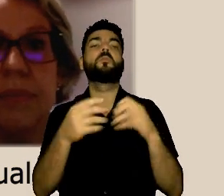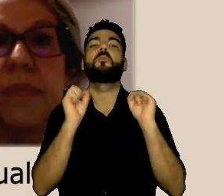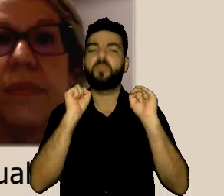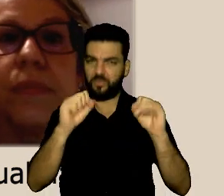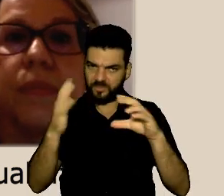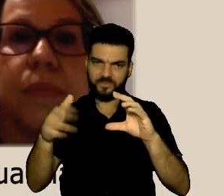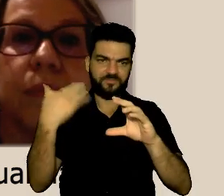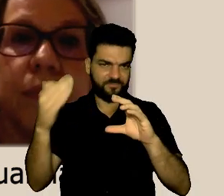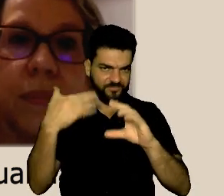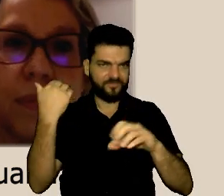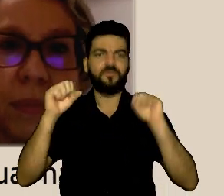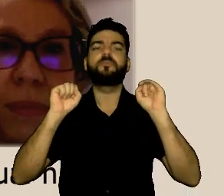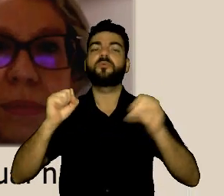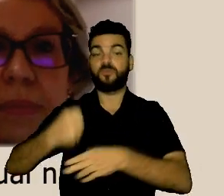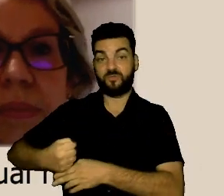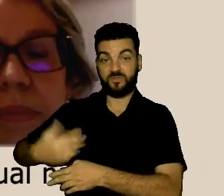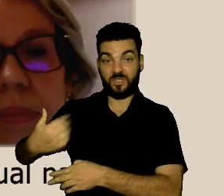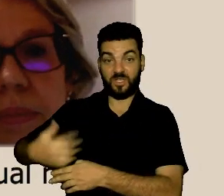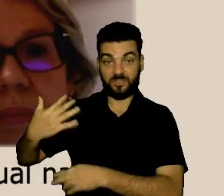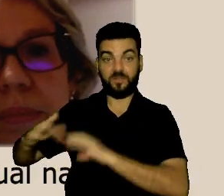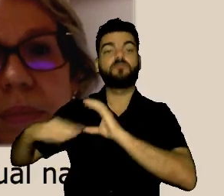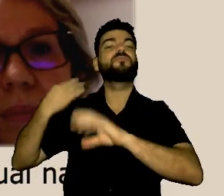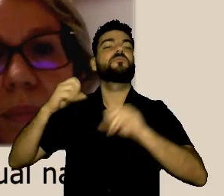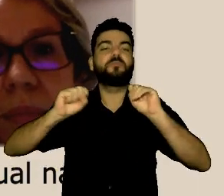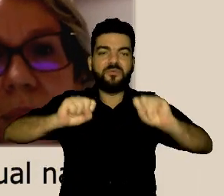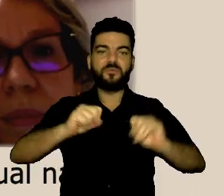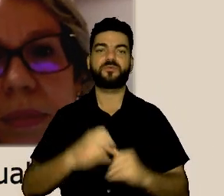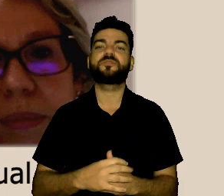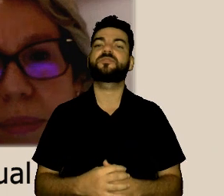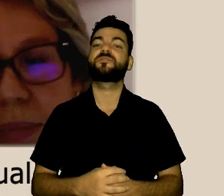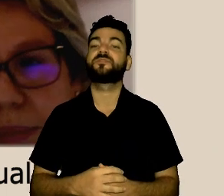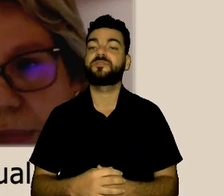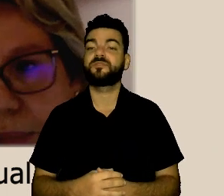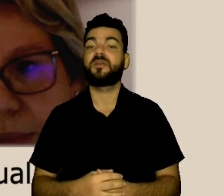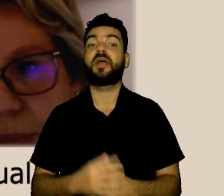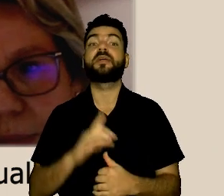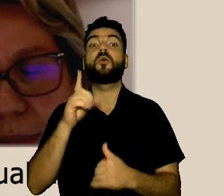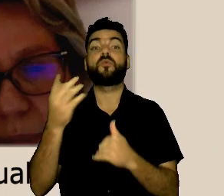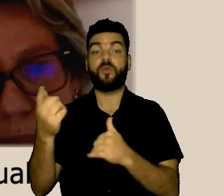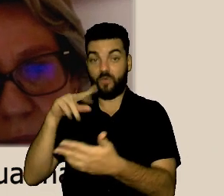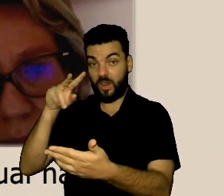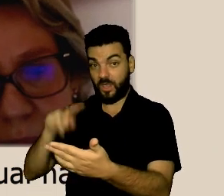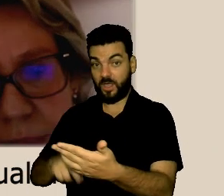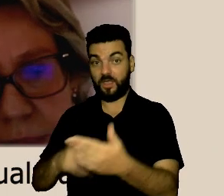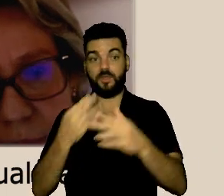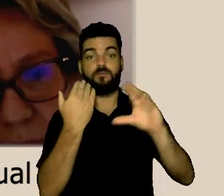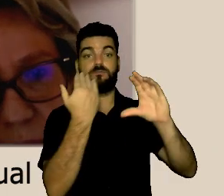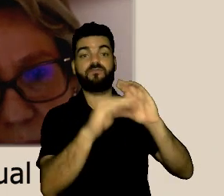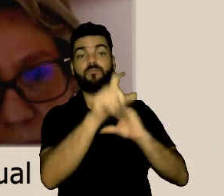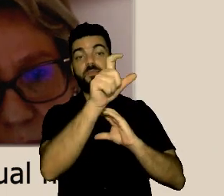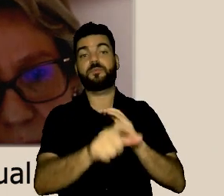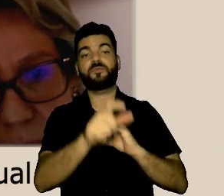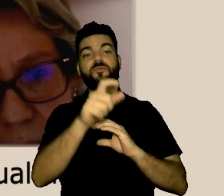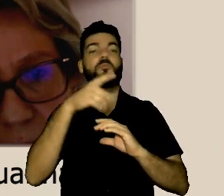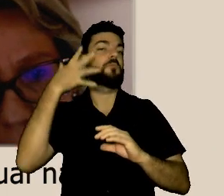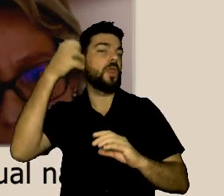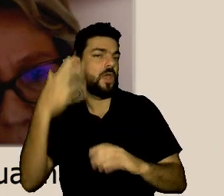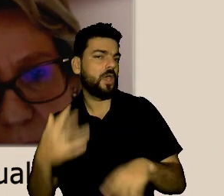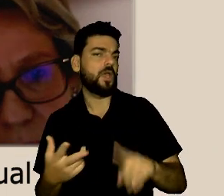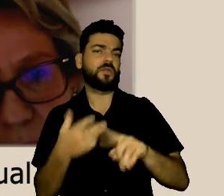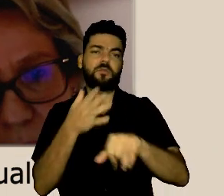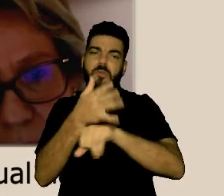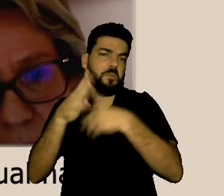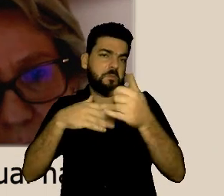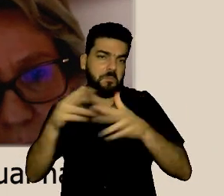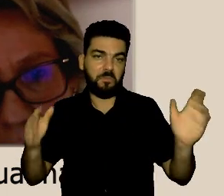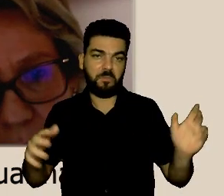encaminhadas aos palestrantes, debatedores, participantes, enfim, para que possam respondê-las